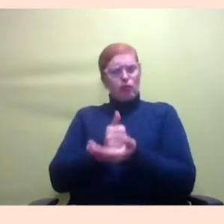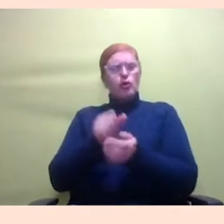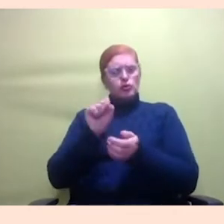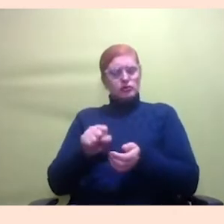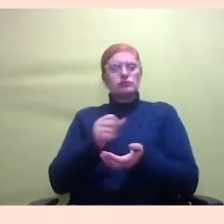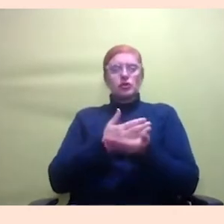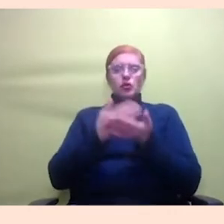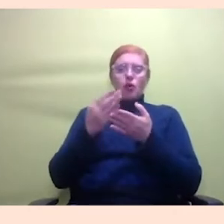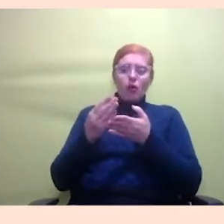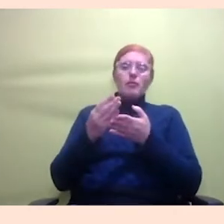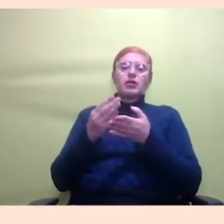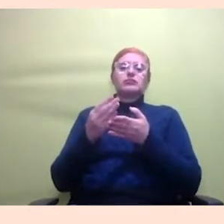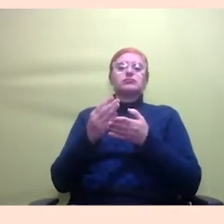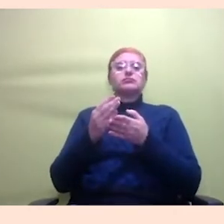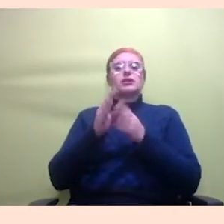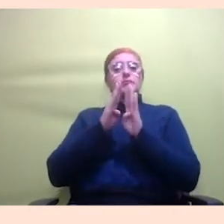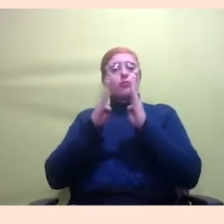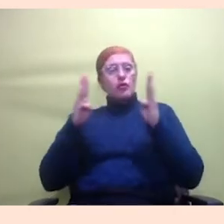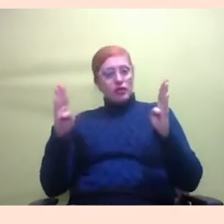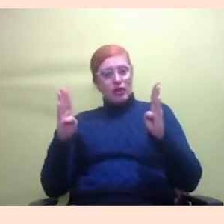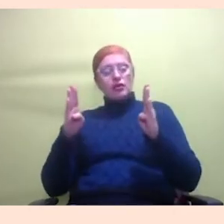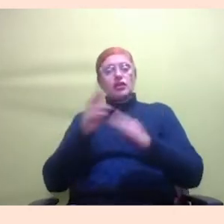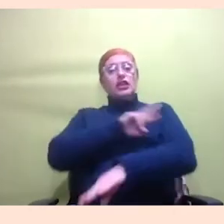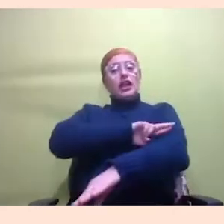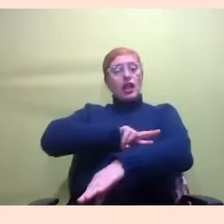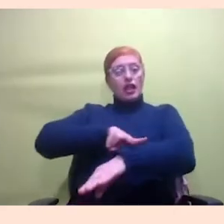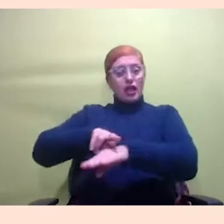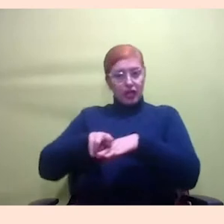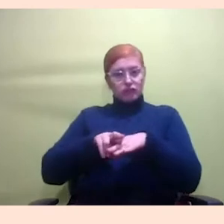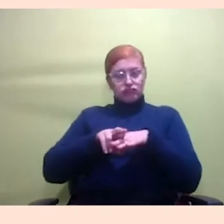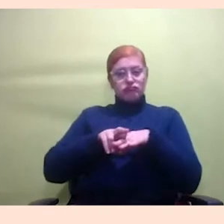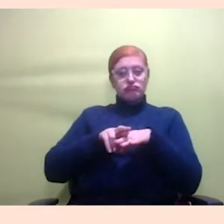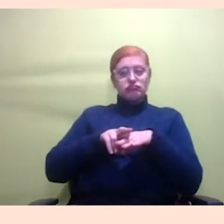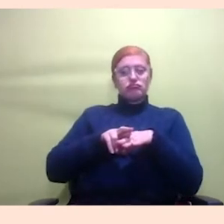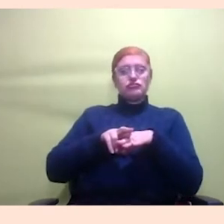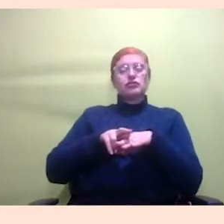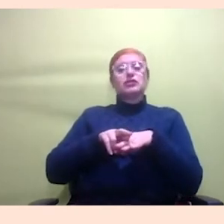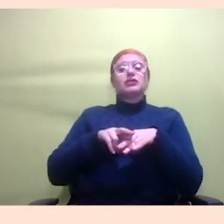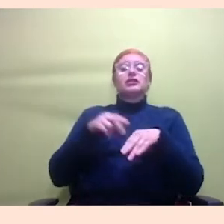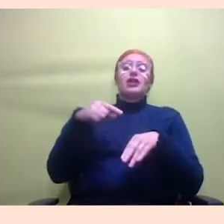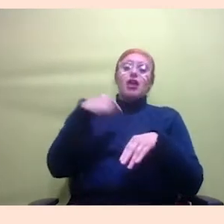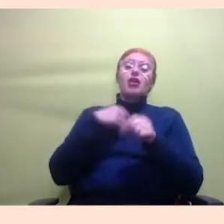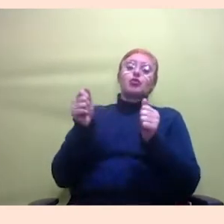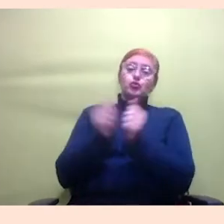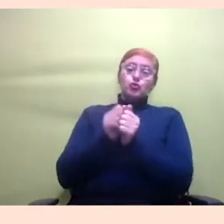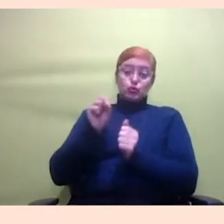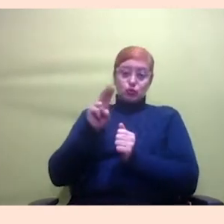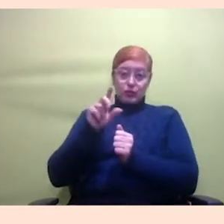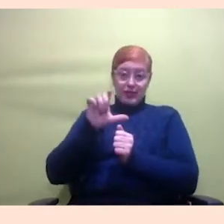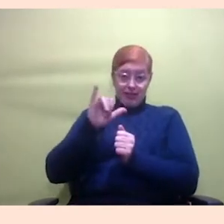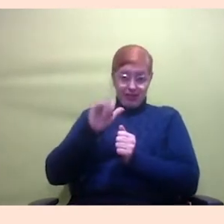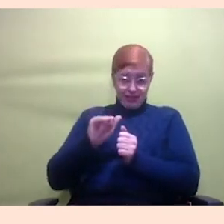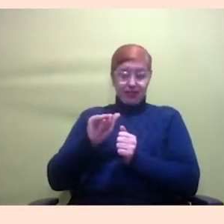étnico-raciais porque aí a gente vinha de uma experiência que tanto eu quanto Sueli nós fizemos nós cursamos